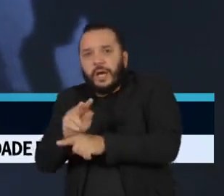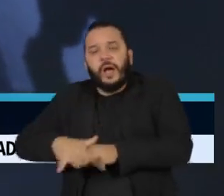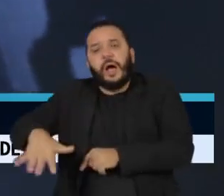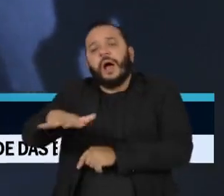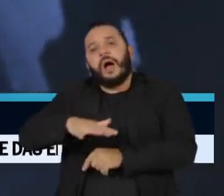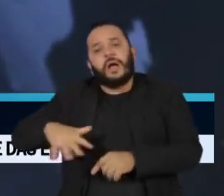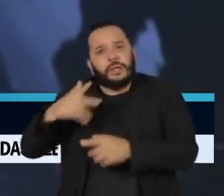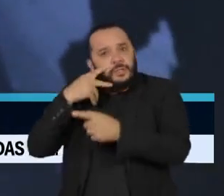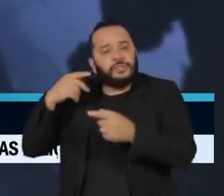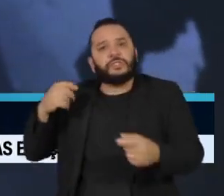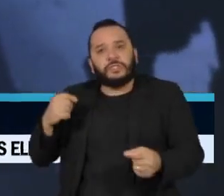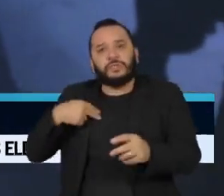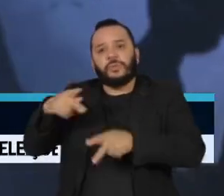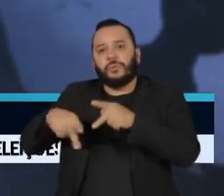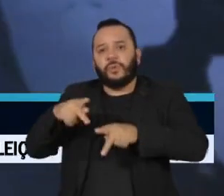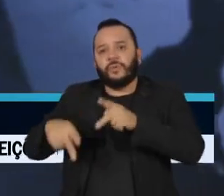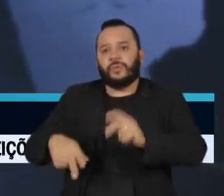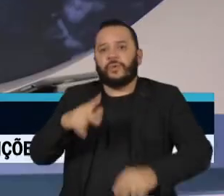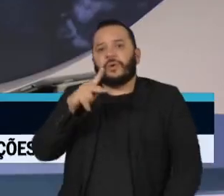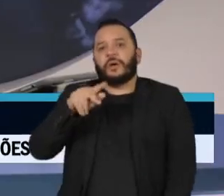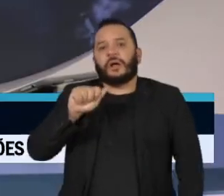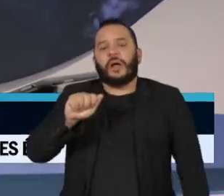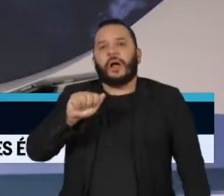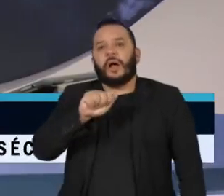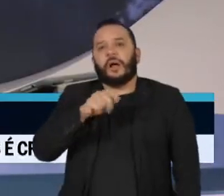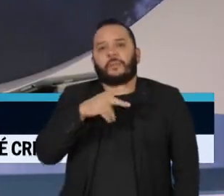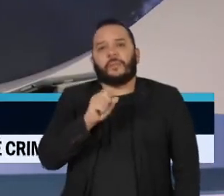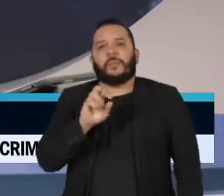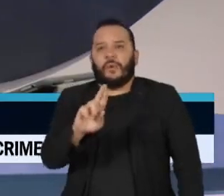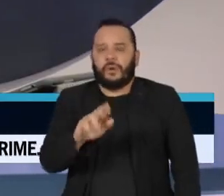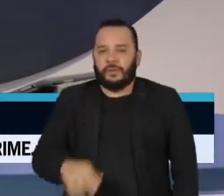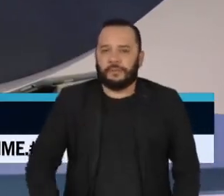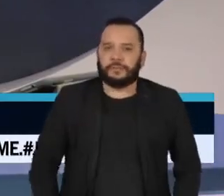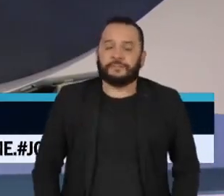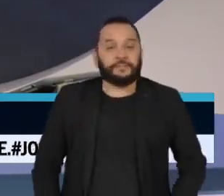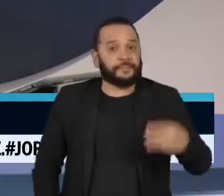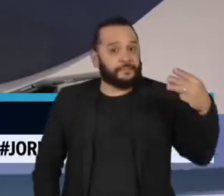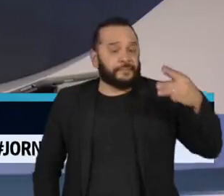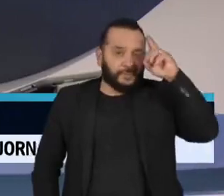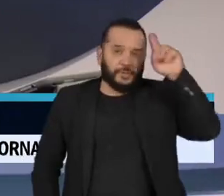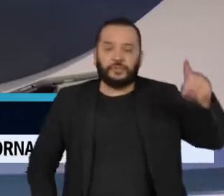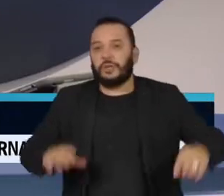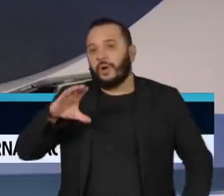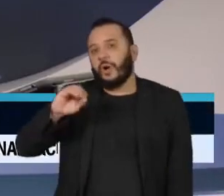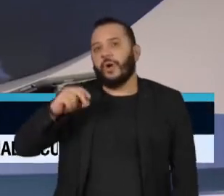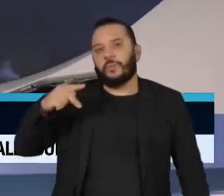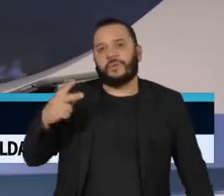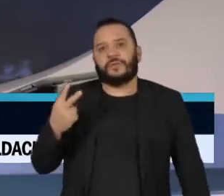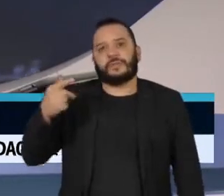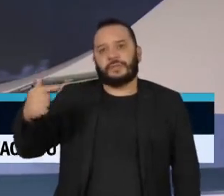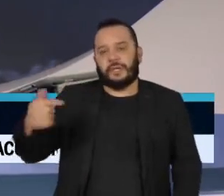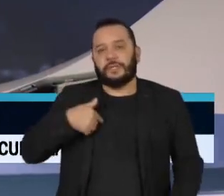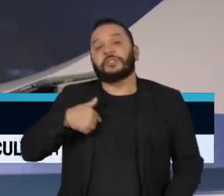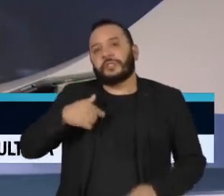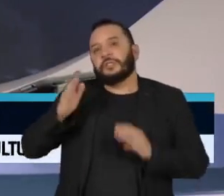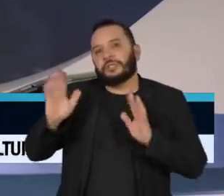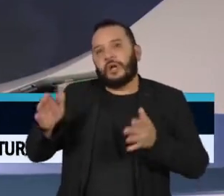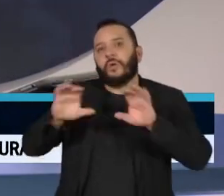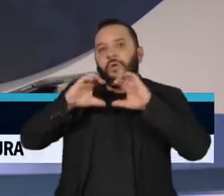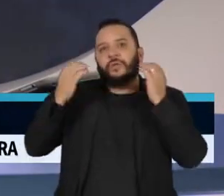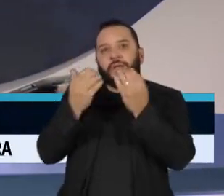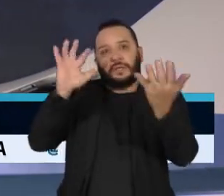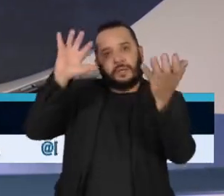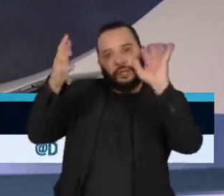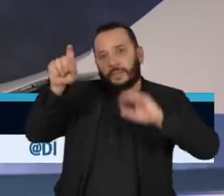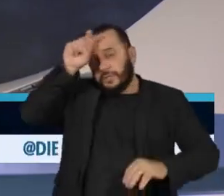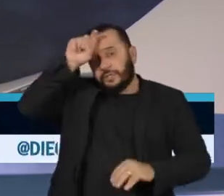Turiaçu e do povo Kapoor. No terceiro dia da COP27, a conferência do clima no Egito, a preocupação continua a